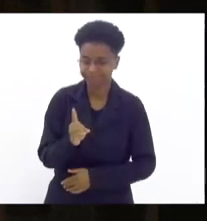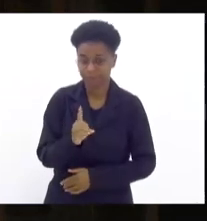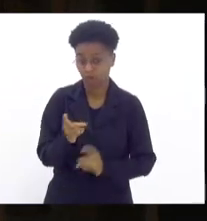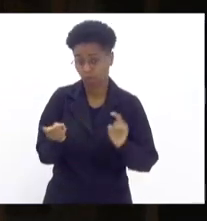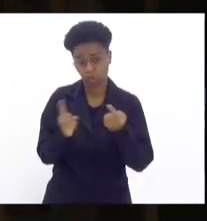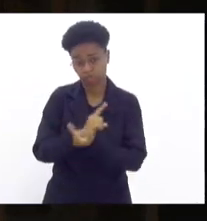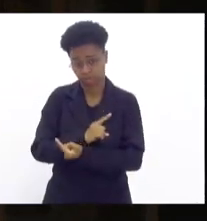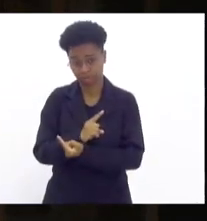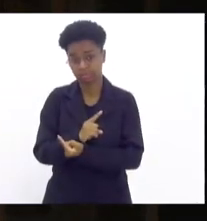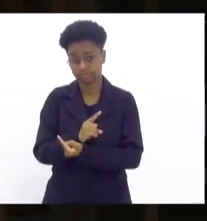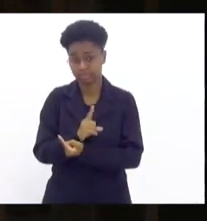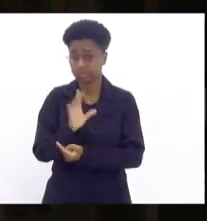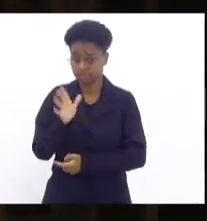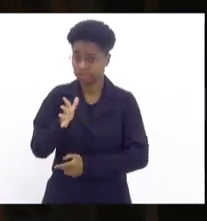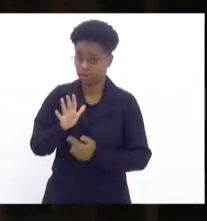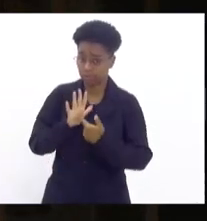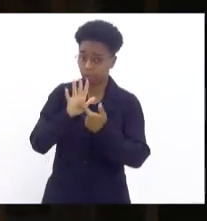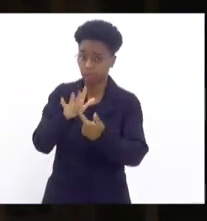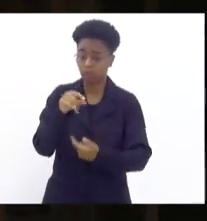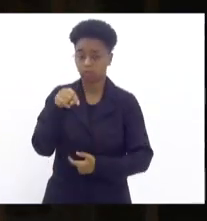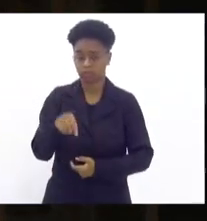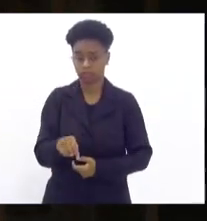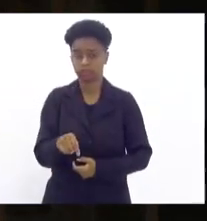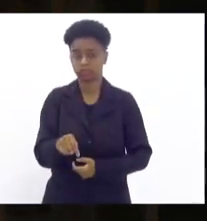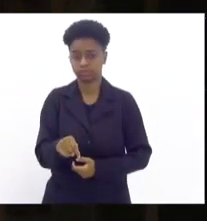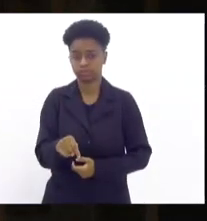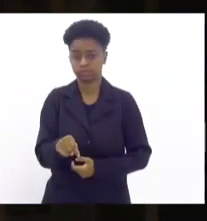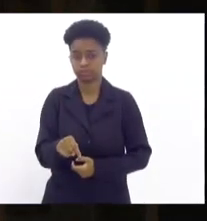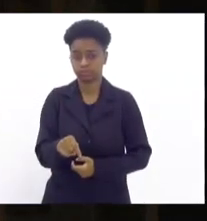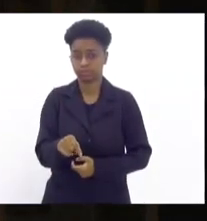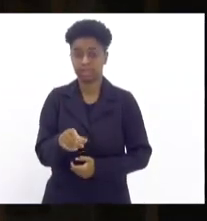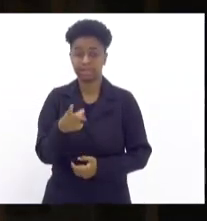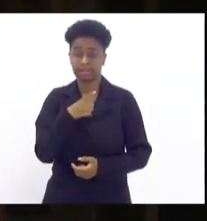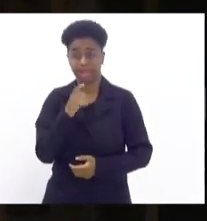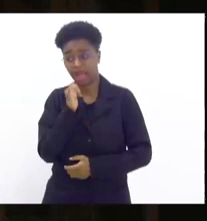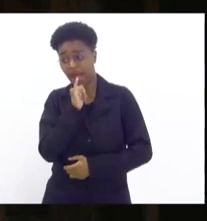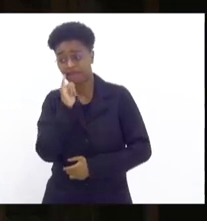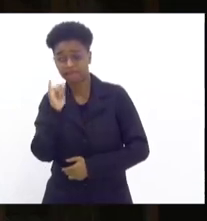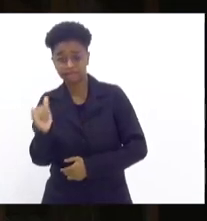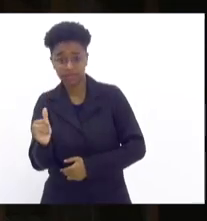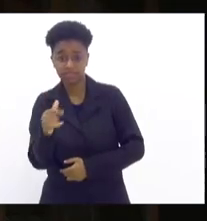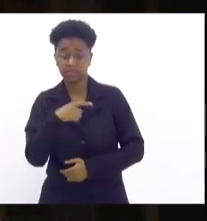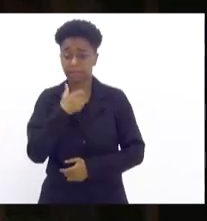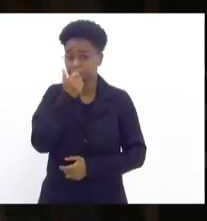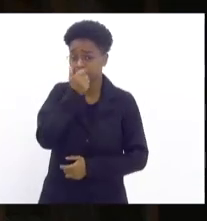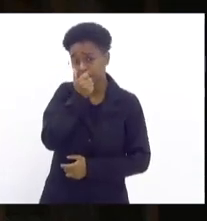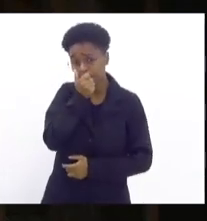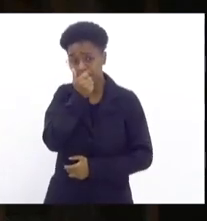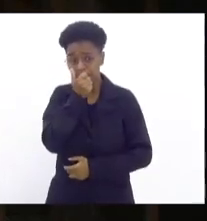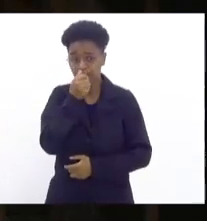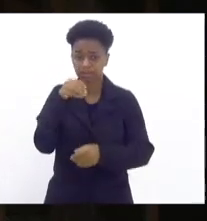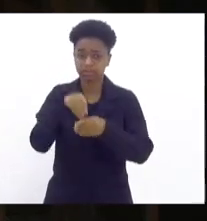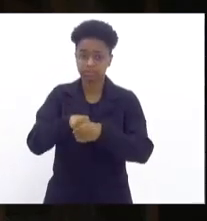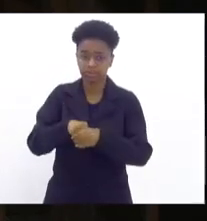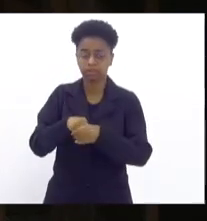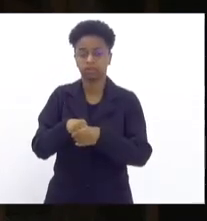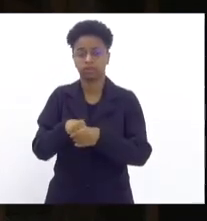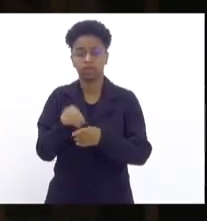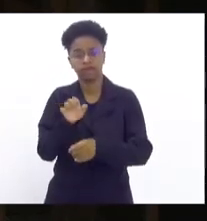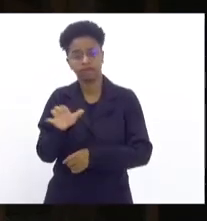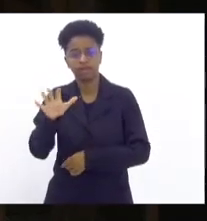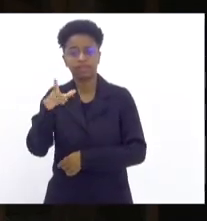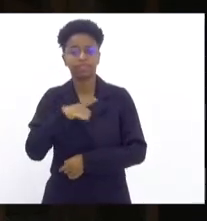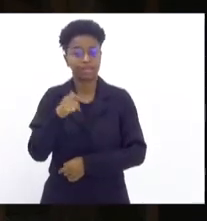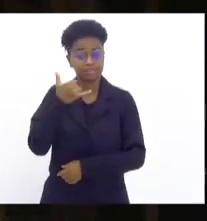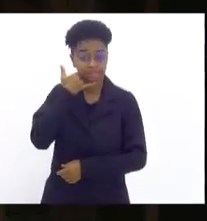contrário, já foi mencionado aqui que eles são avisados, existe radinho nas comunidades, existe telefone